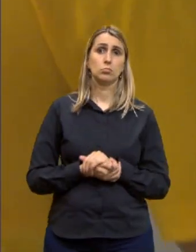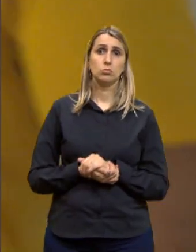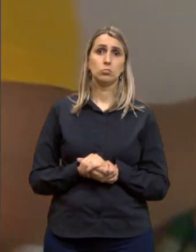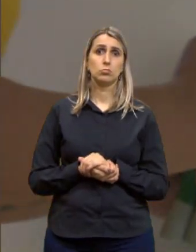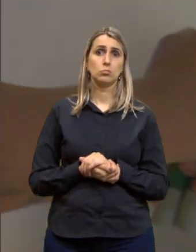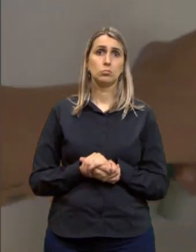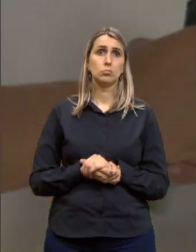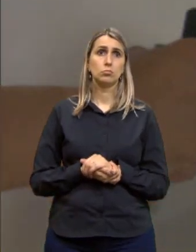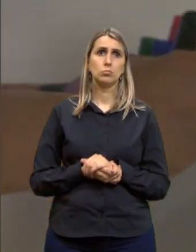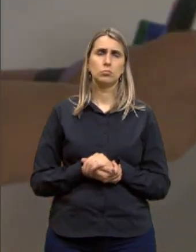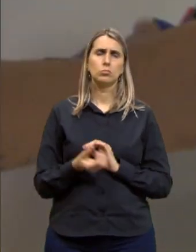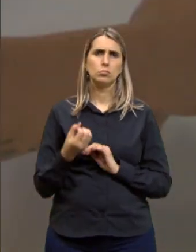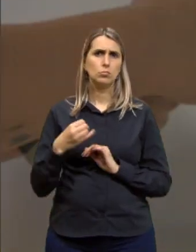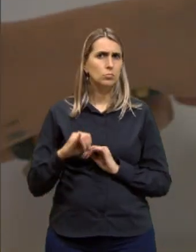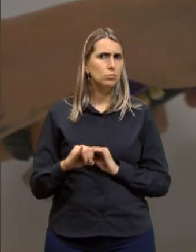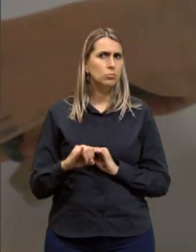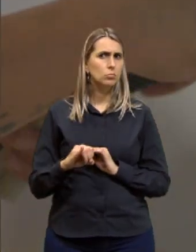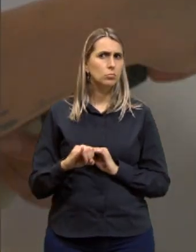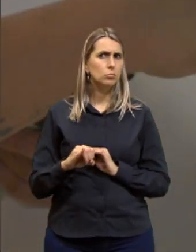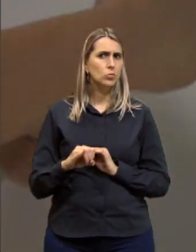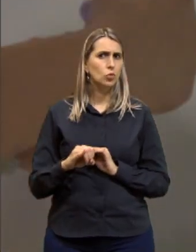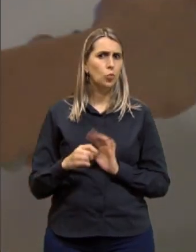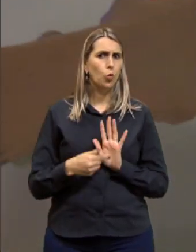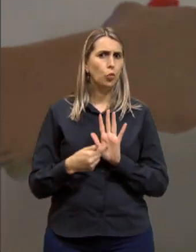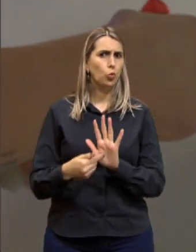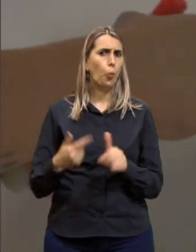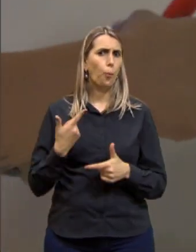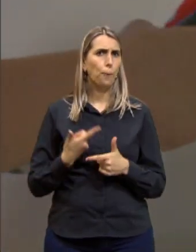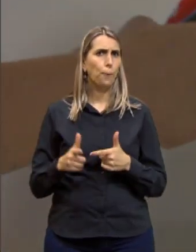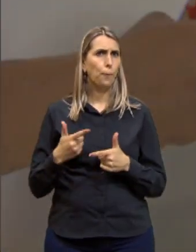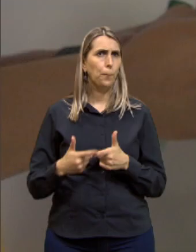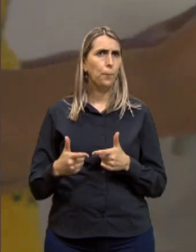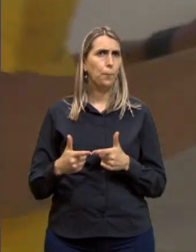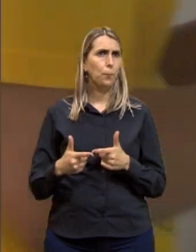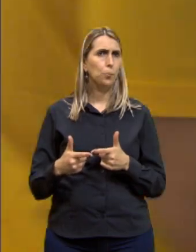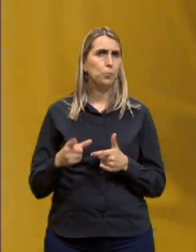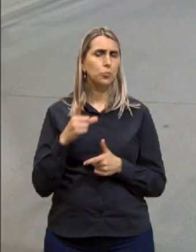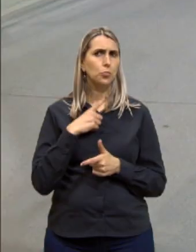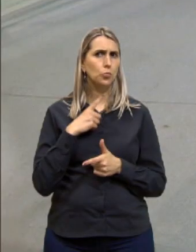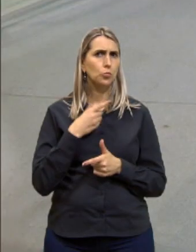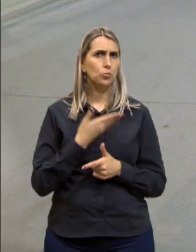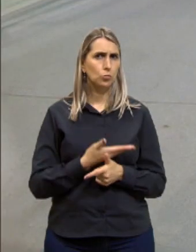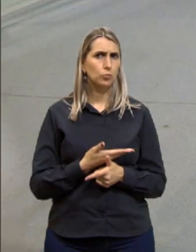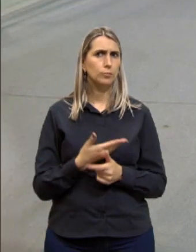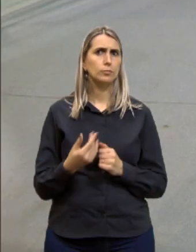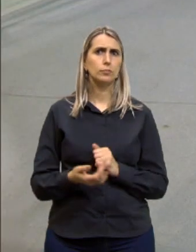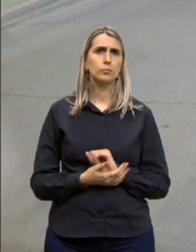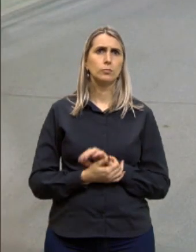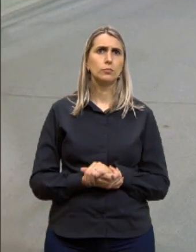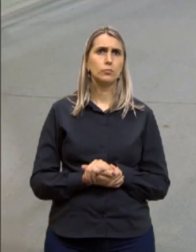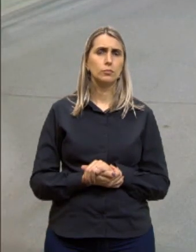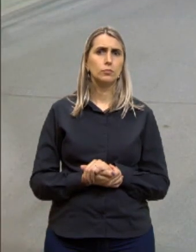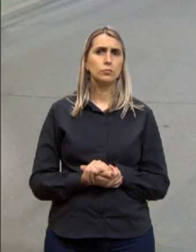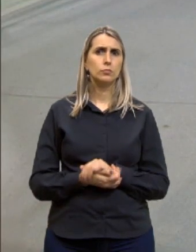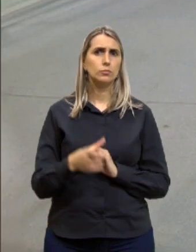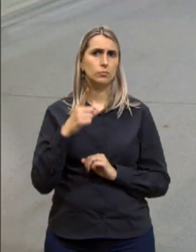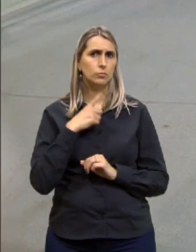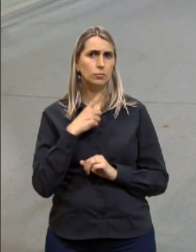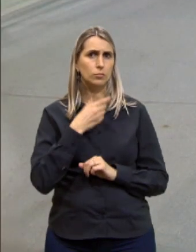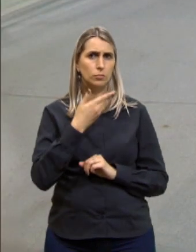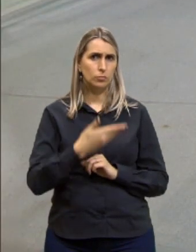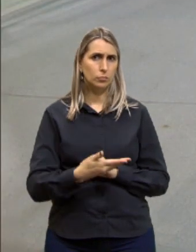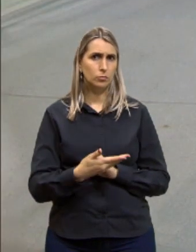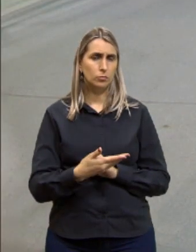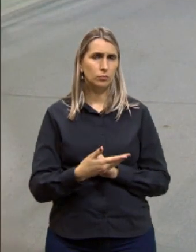Se aqui tu levantou um problema, aqui a gente tem um problema, a gente tem aqui